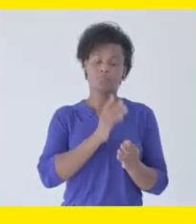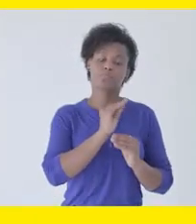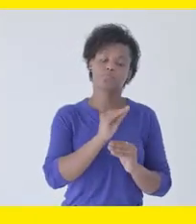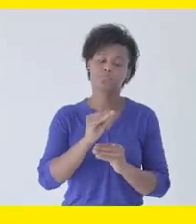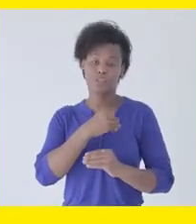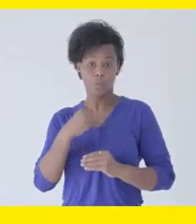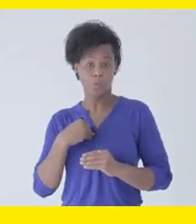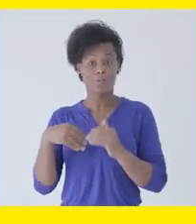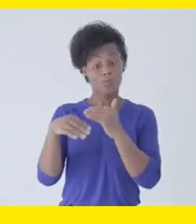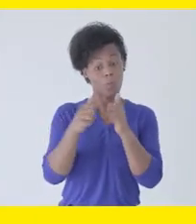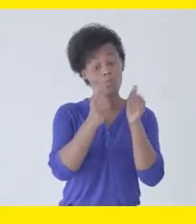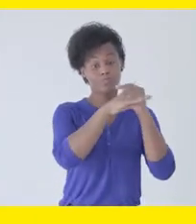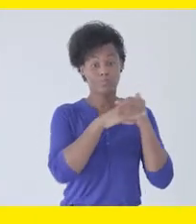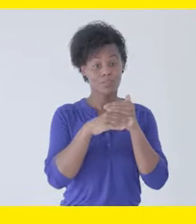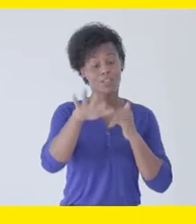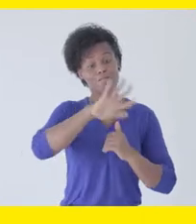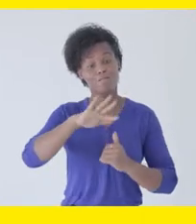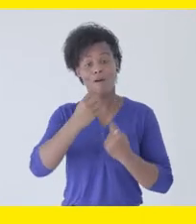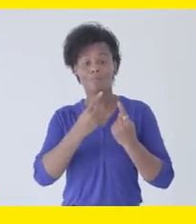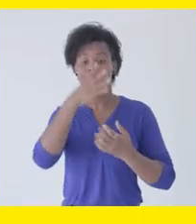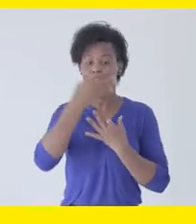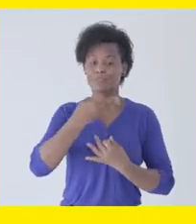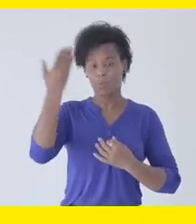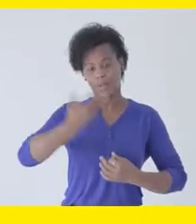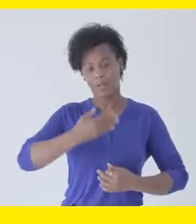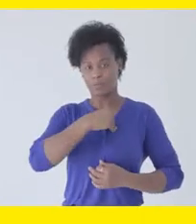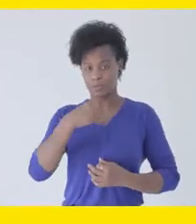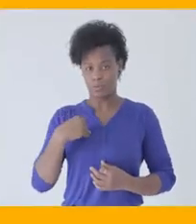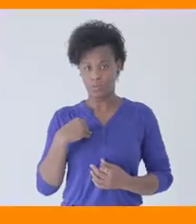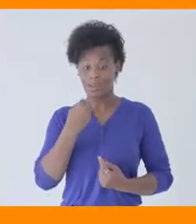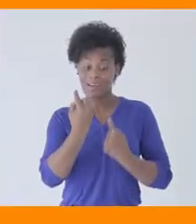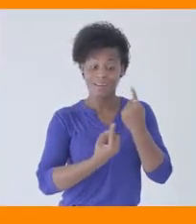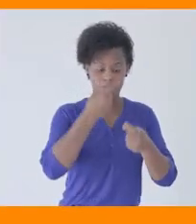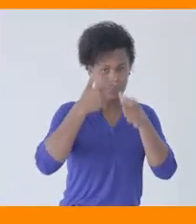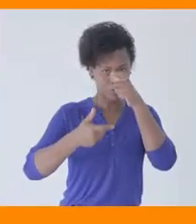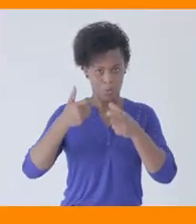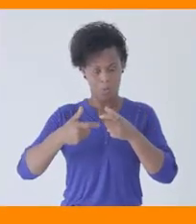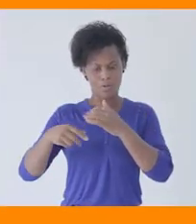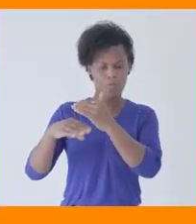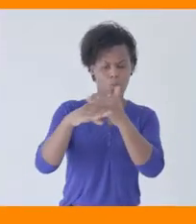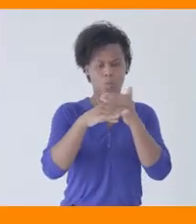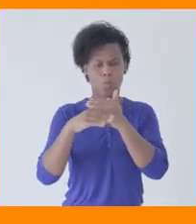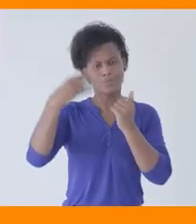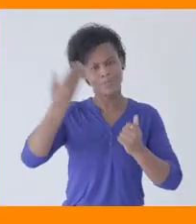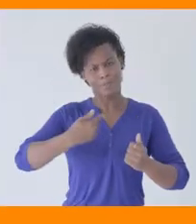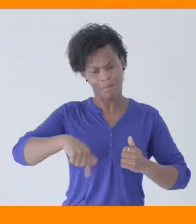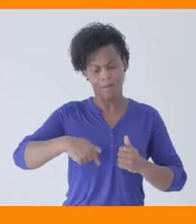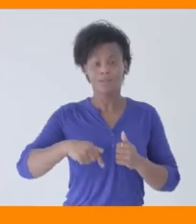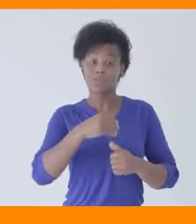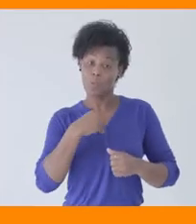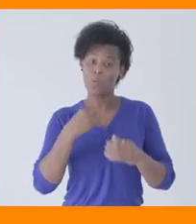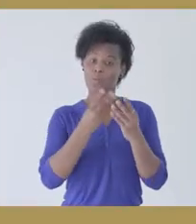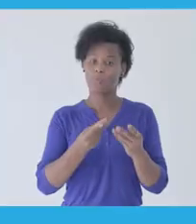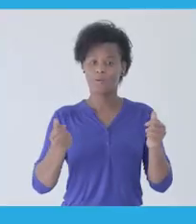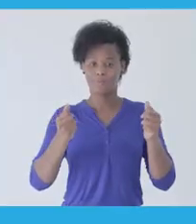Atendimento em saúde com equidade é uma das formas de garantir o direito à saúde. Cada pessoa tem igual direito à saúde de qualidade.